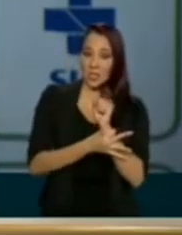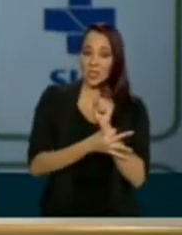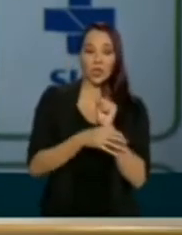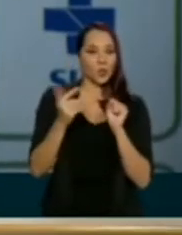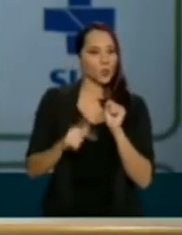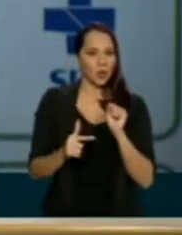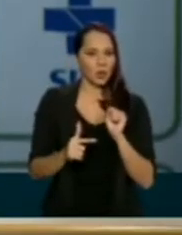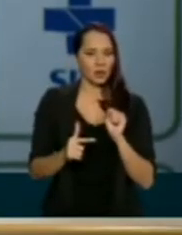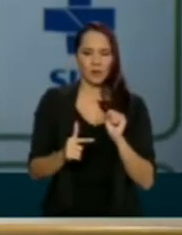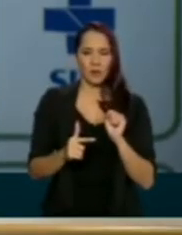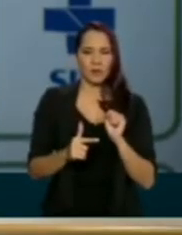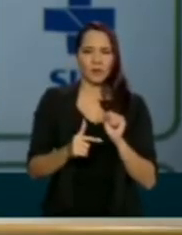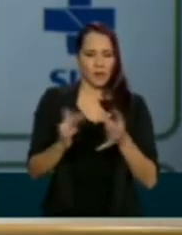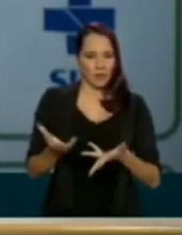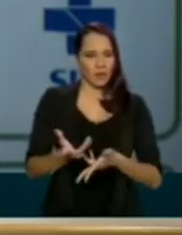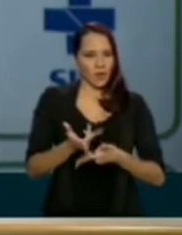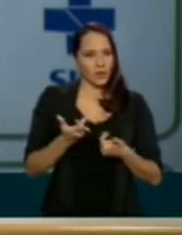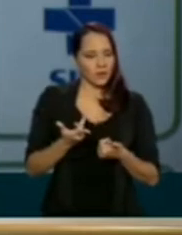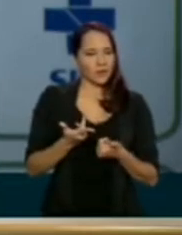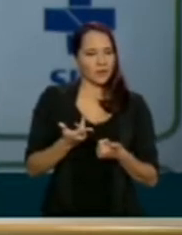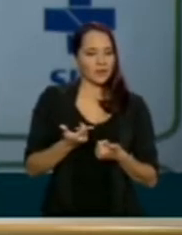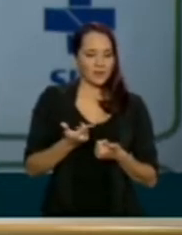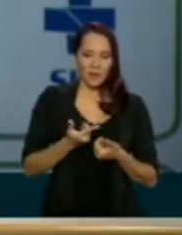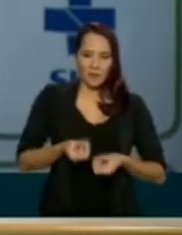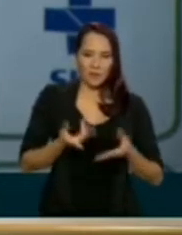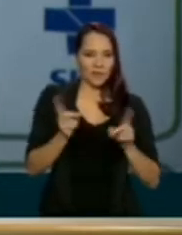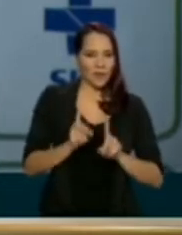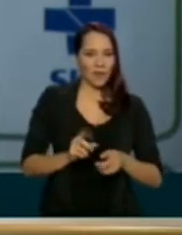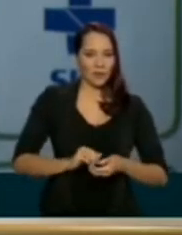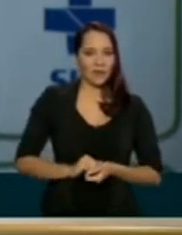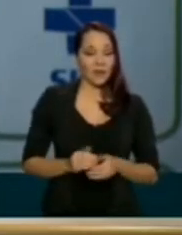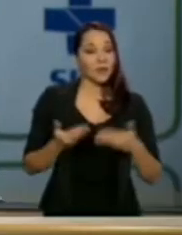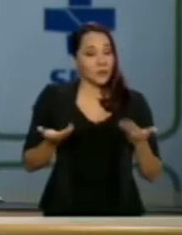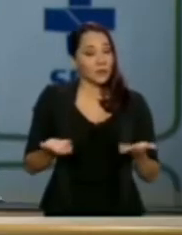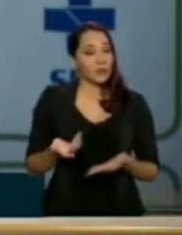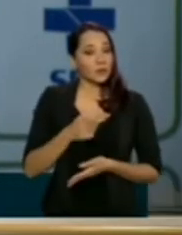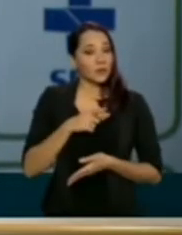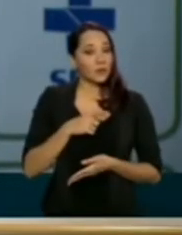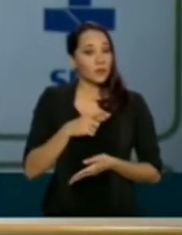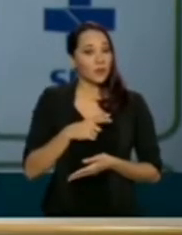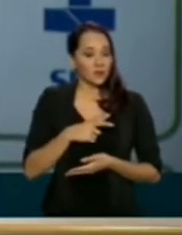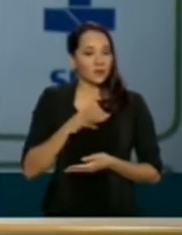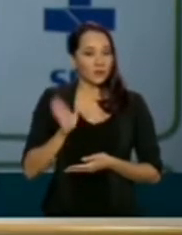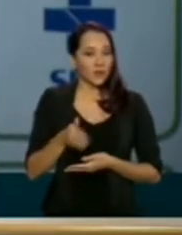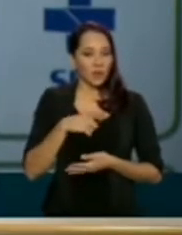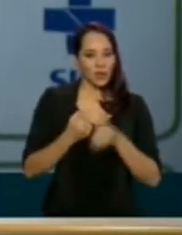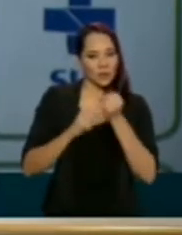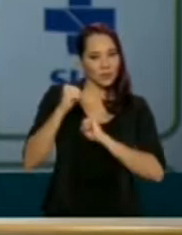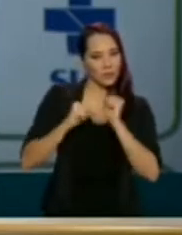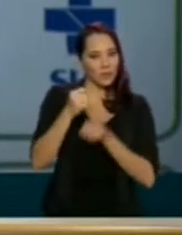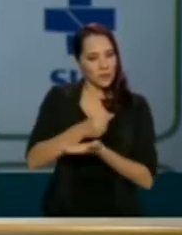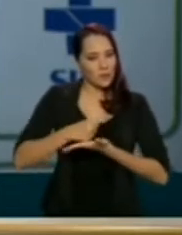segurança da eficácia dela. E, portanto, existe... Uma vez que uma indústria